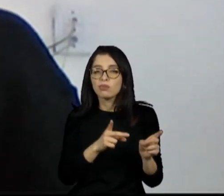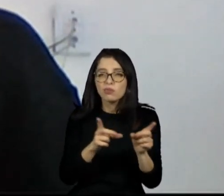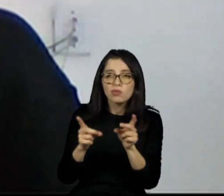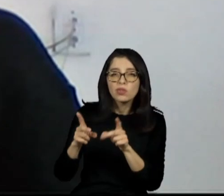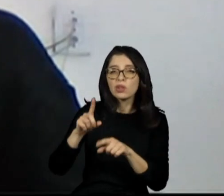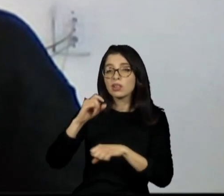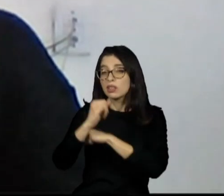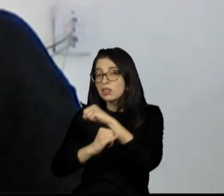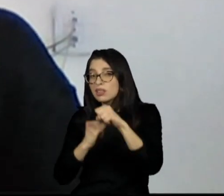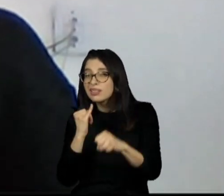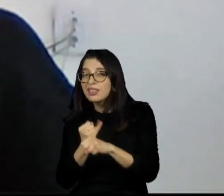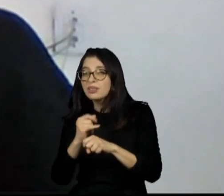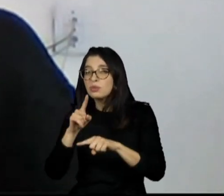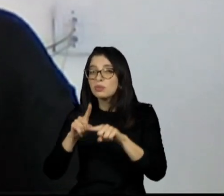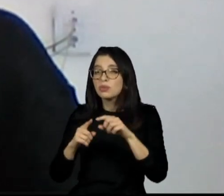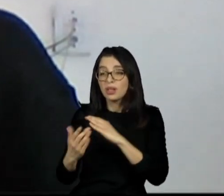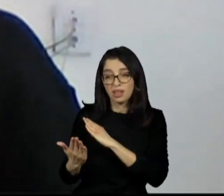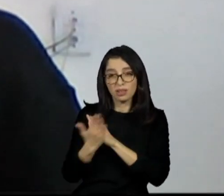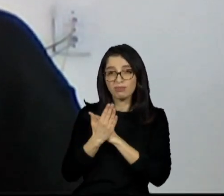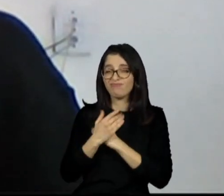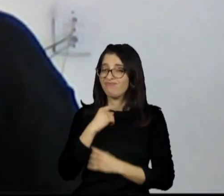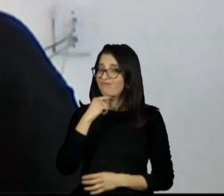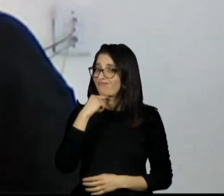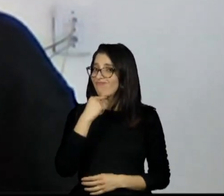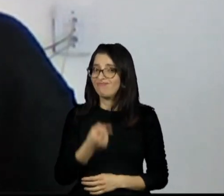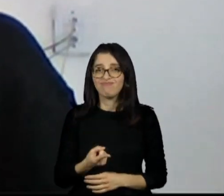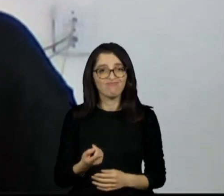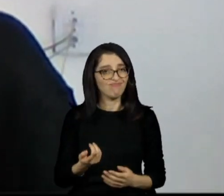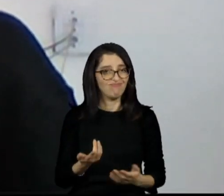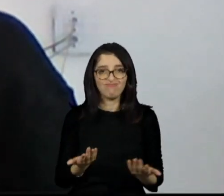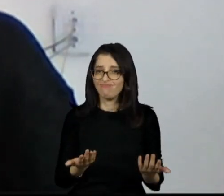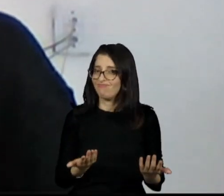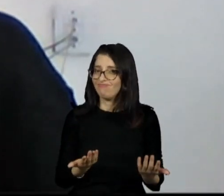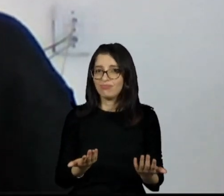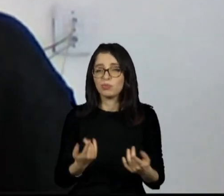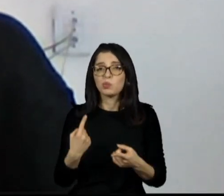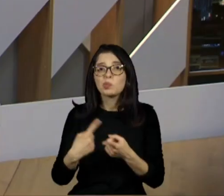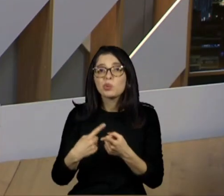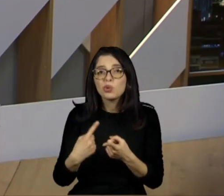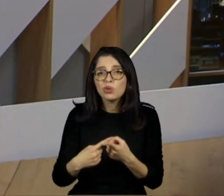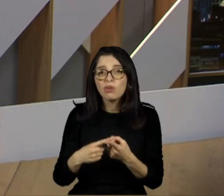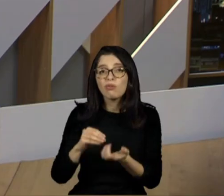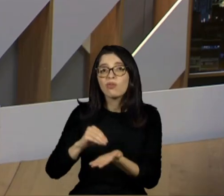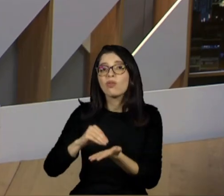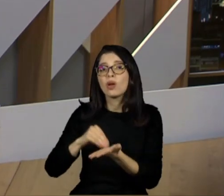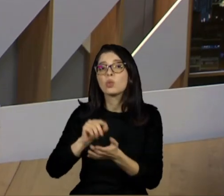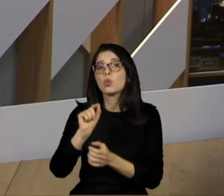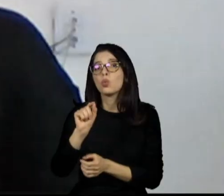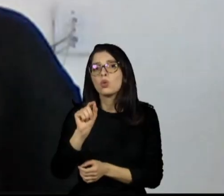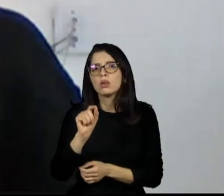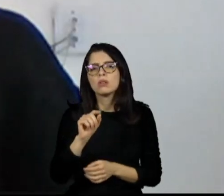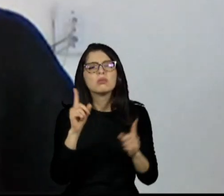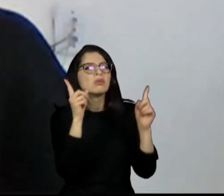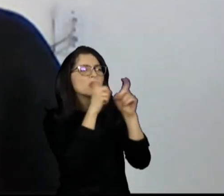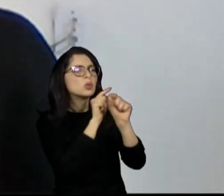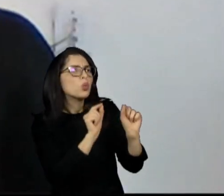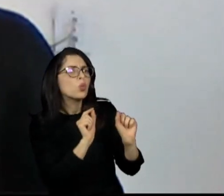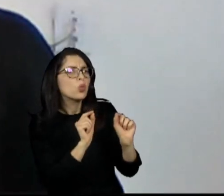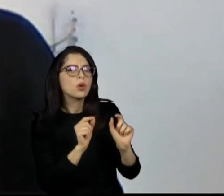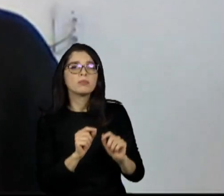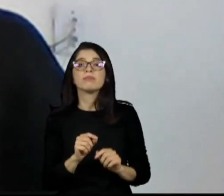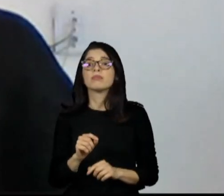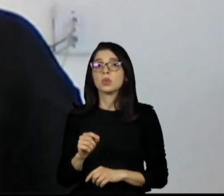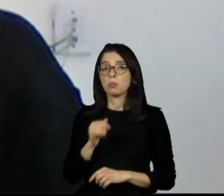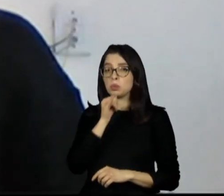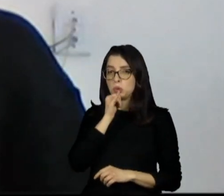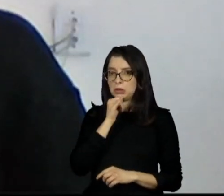que poderia ajudar nisso, não está fazendo muito o papel dele. O que está sendo difícil? Bom, primeiro, os